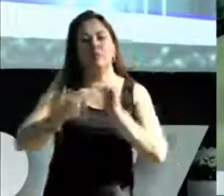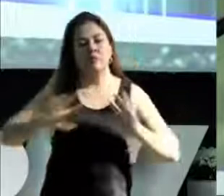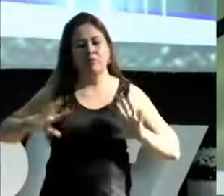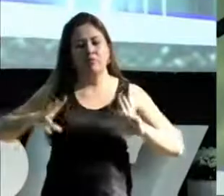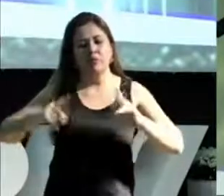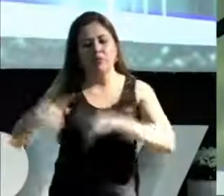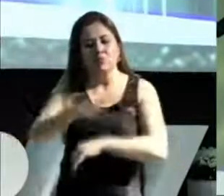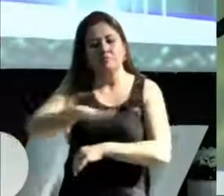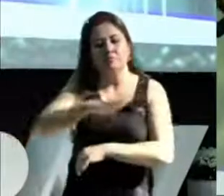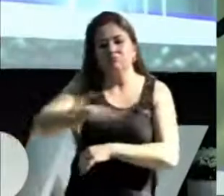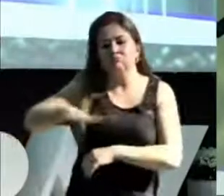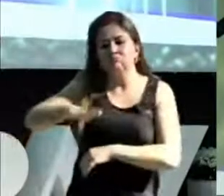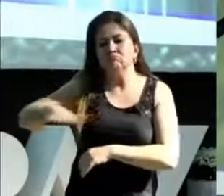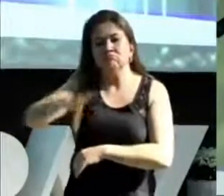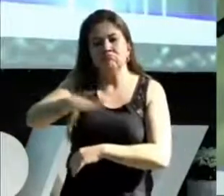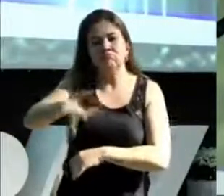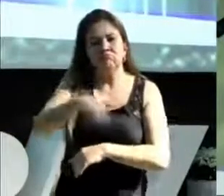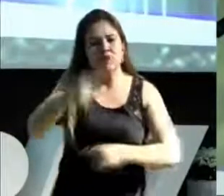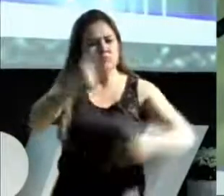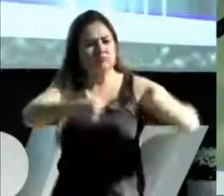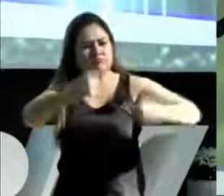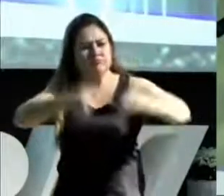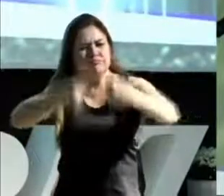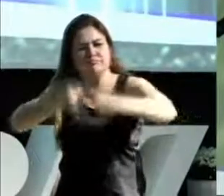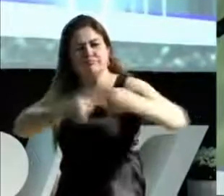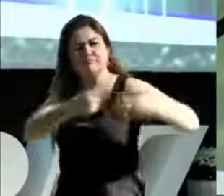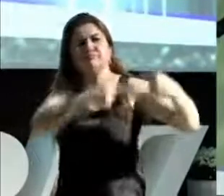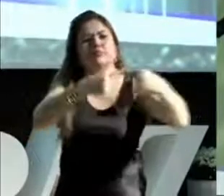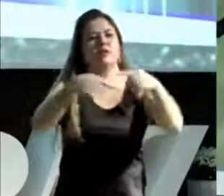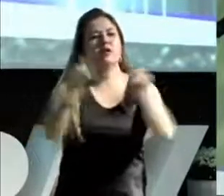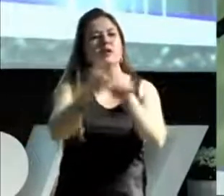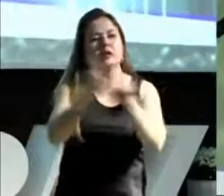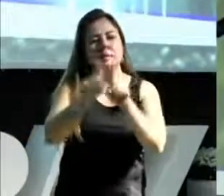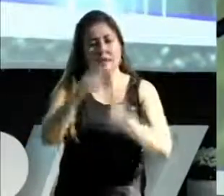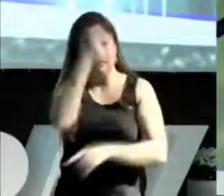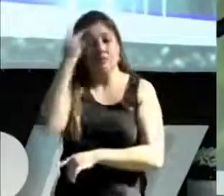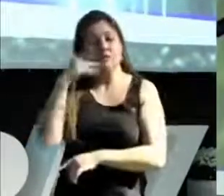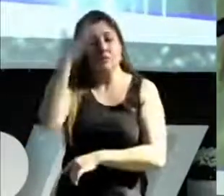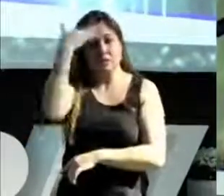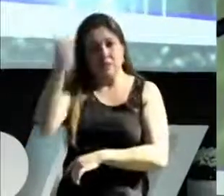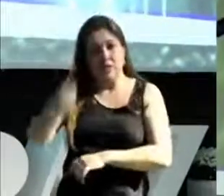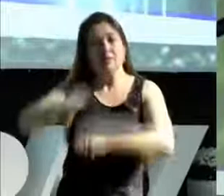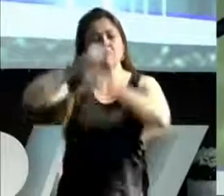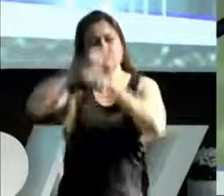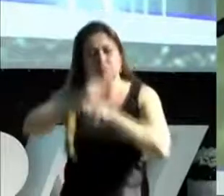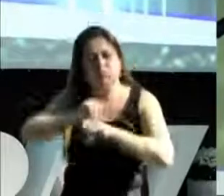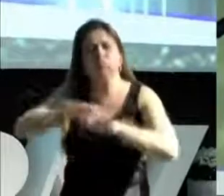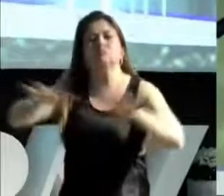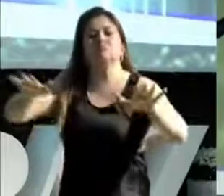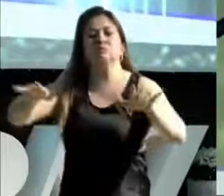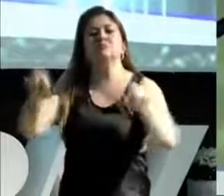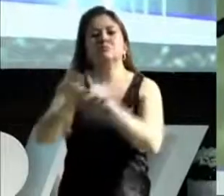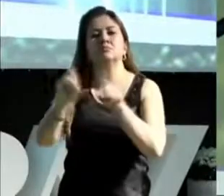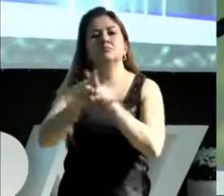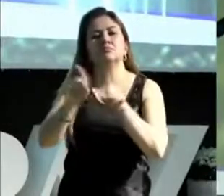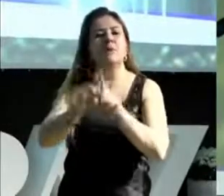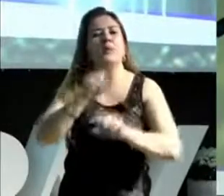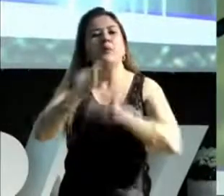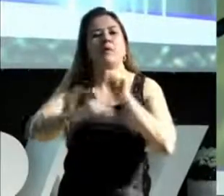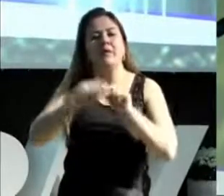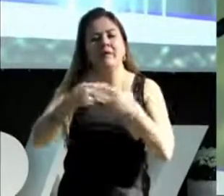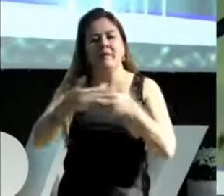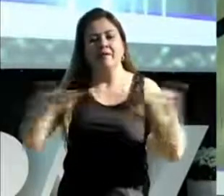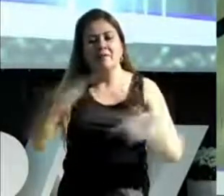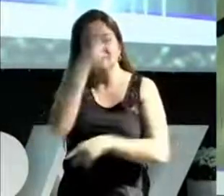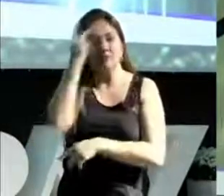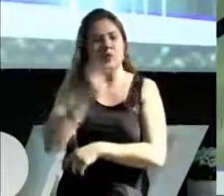todos os debates eram promovidos e o saber se espalhava por todo o Islã, enquanto na Europa a mediocridade tomava conta de tudo.